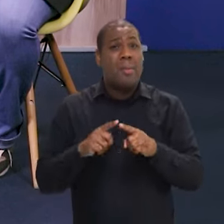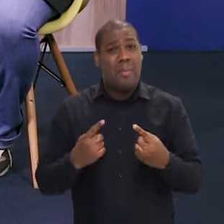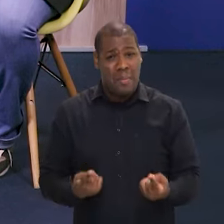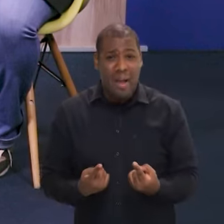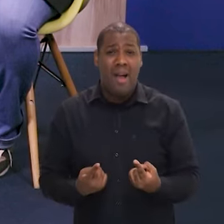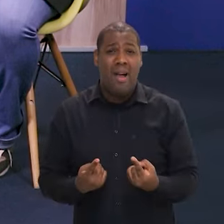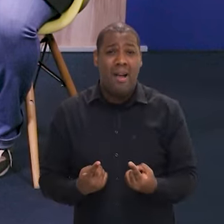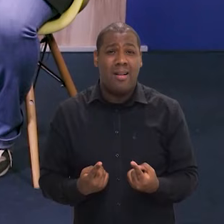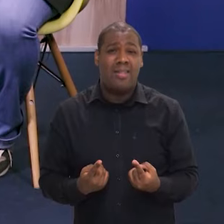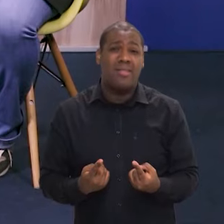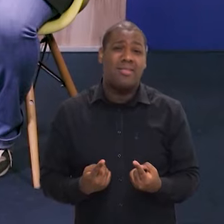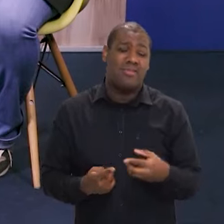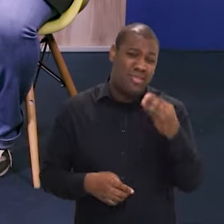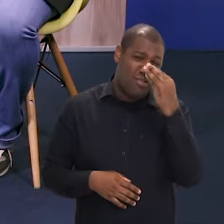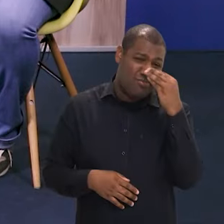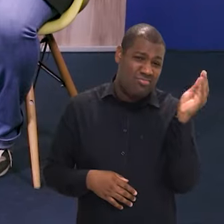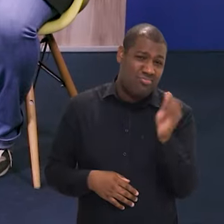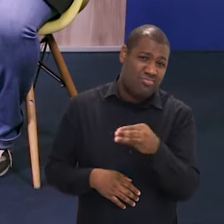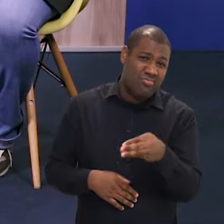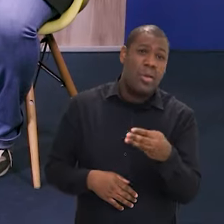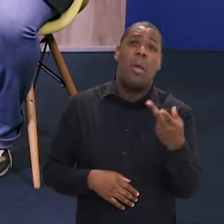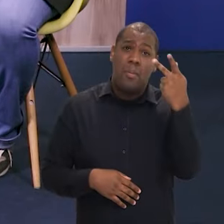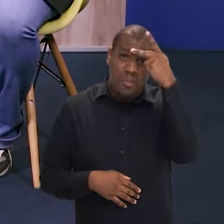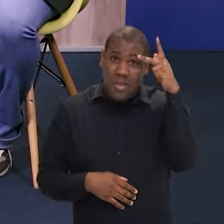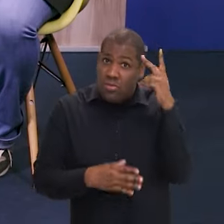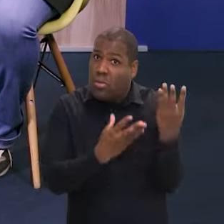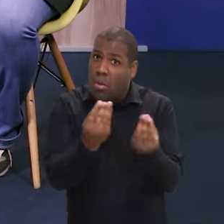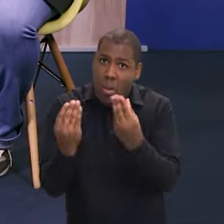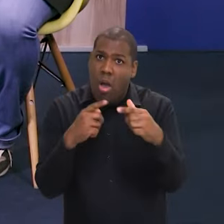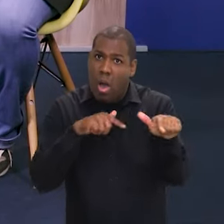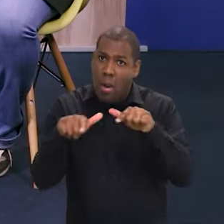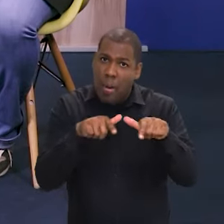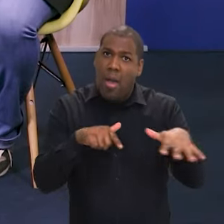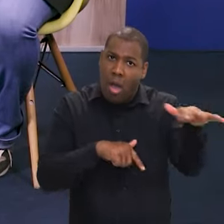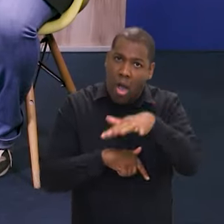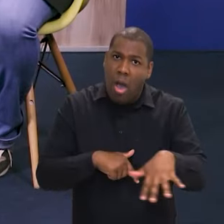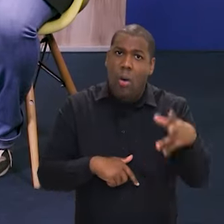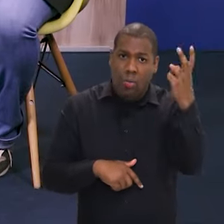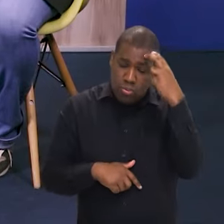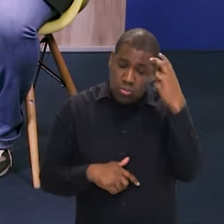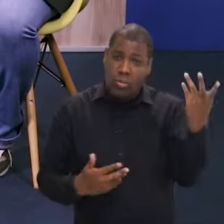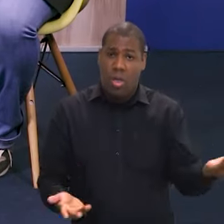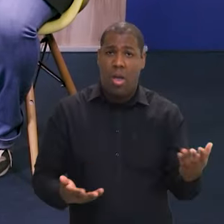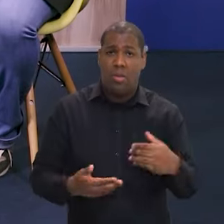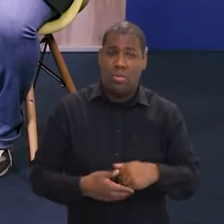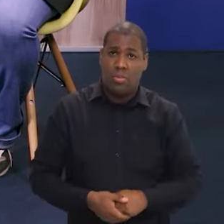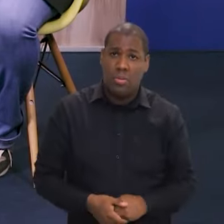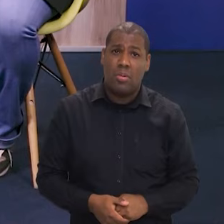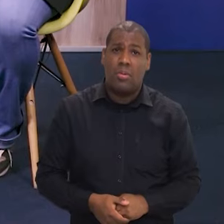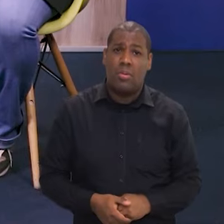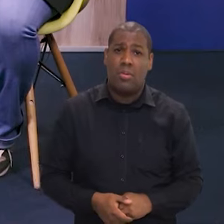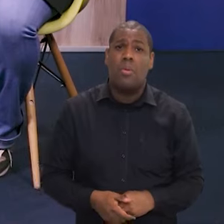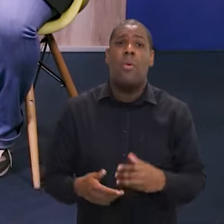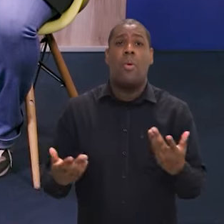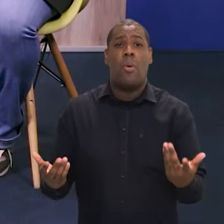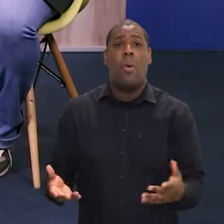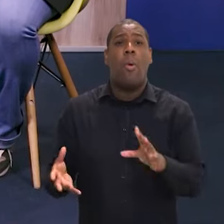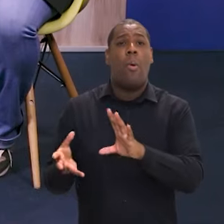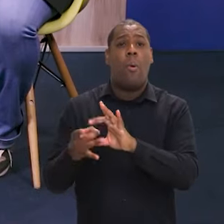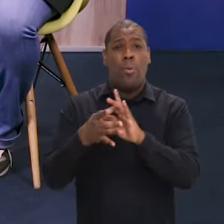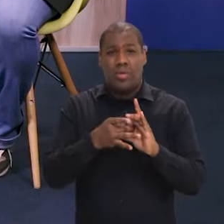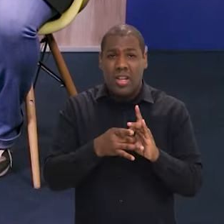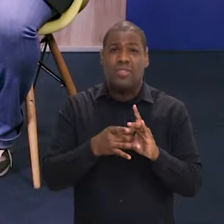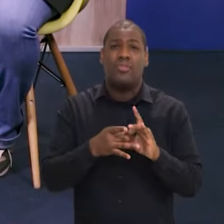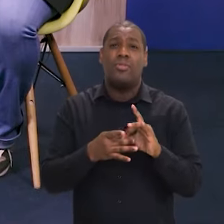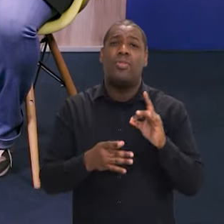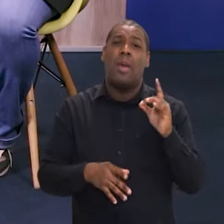muito fragilizado ainda. E é um setor muito grande, muita gente trabalha com cultura. Pois é, então precisamos aí também, no ambiente de